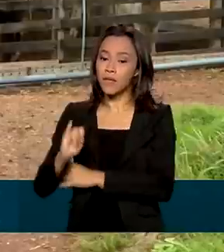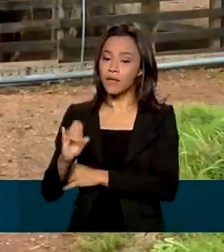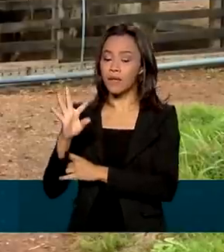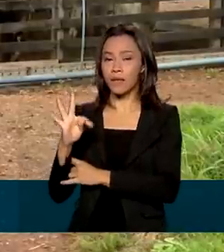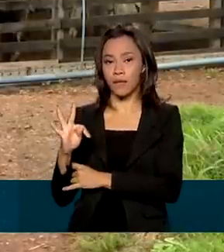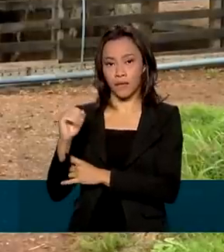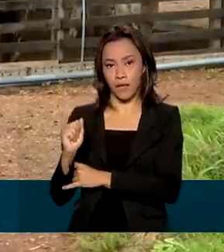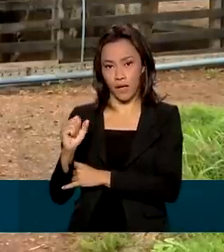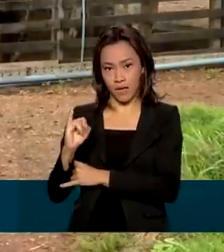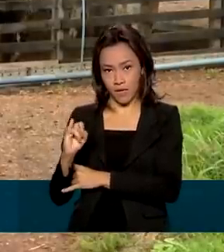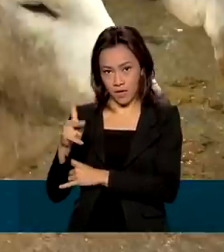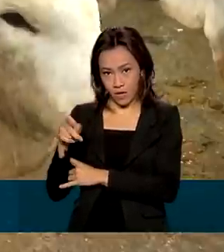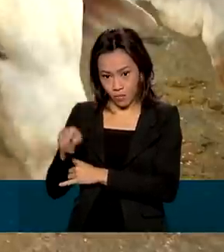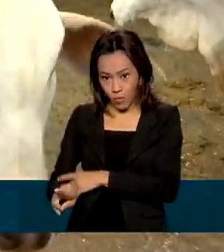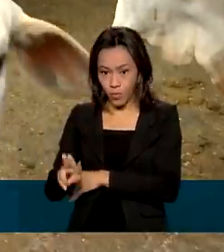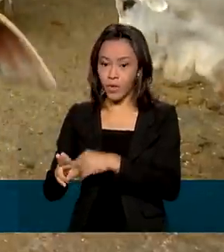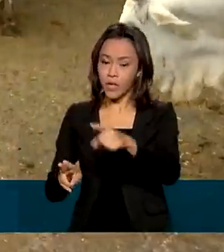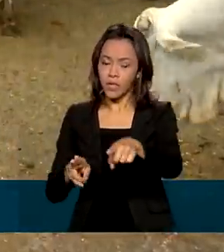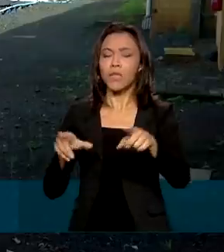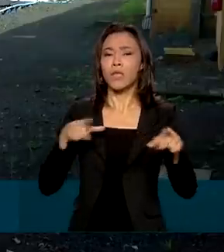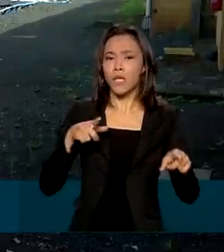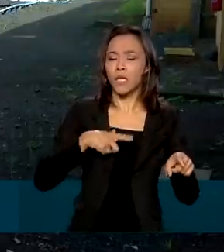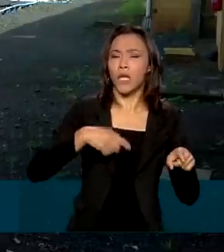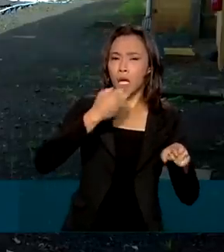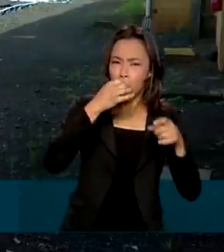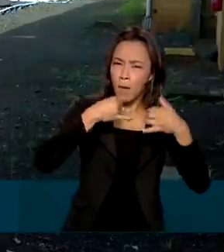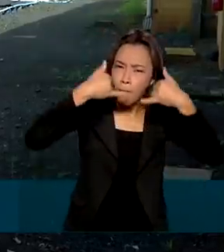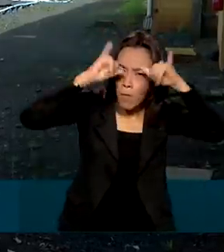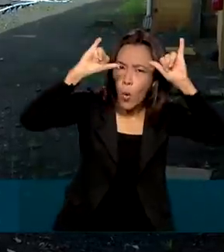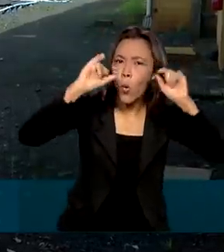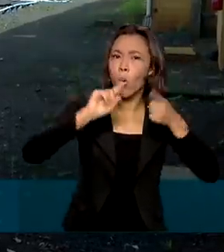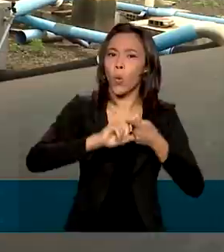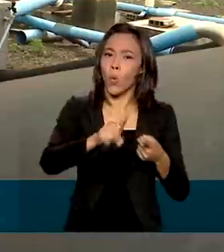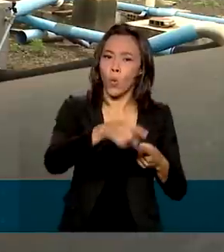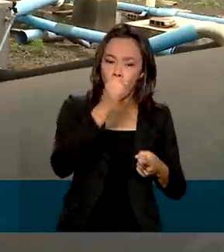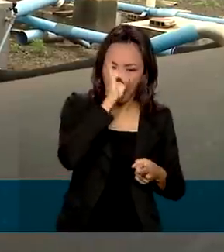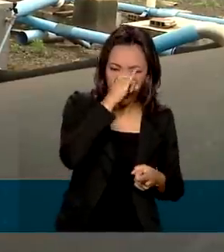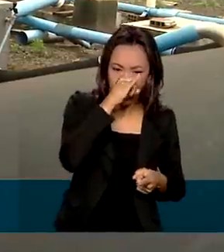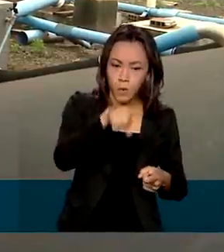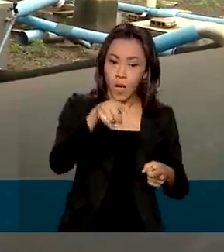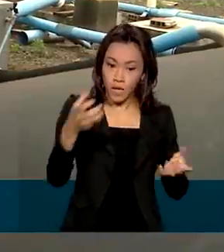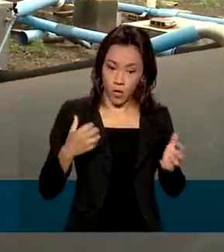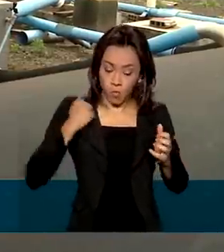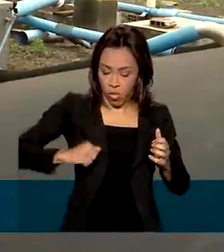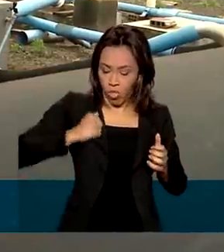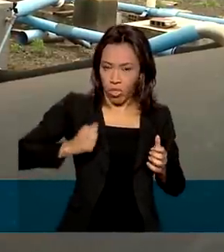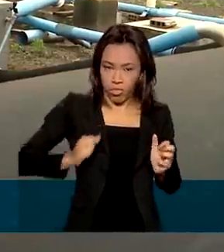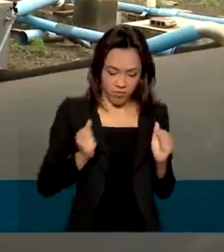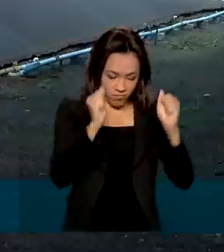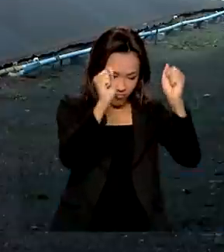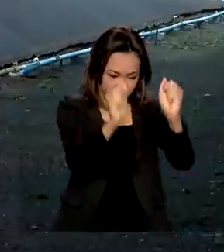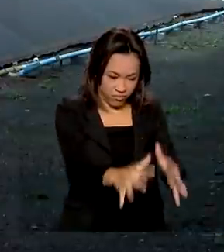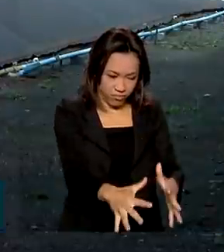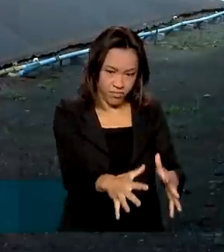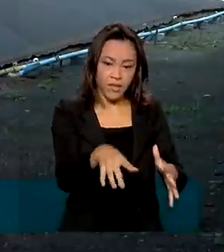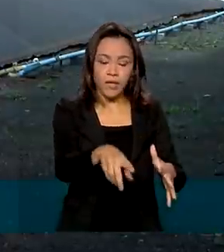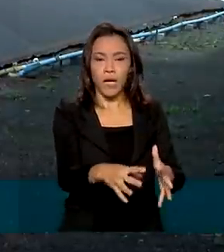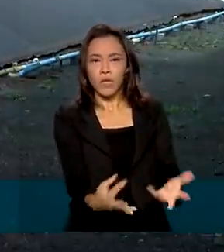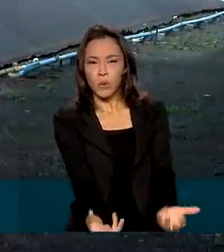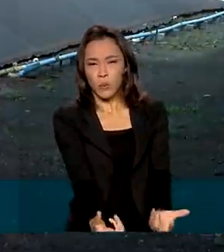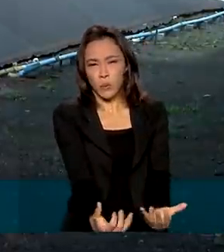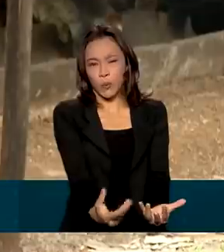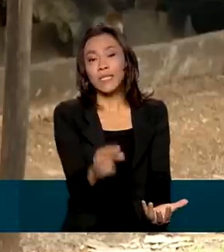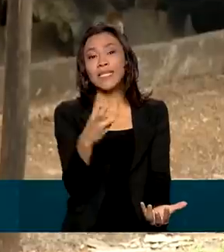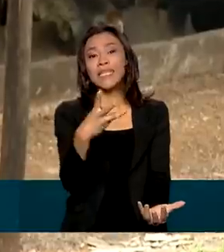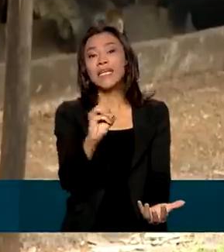porcos e de 300 bois são colocados nesses biodigestores. Aqui o material entra em decomposição e 30